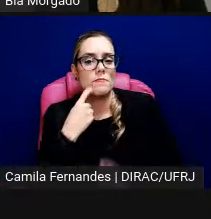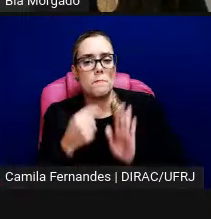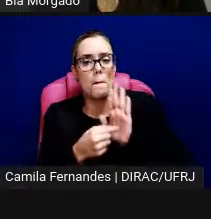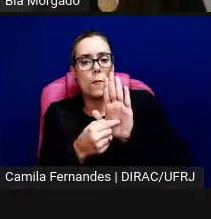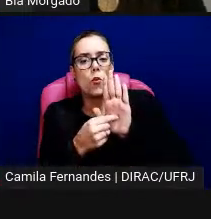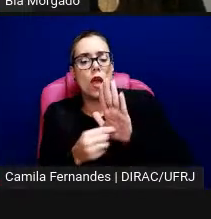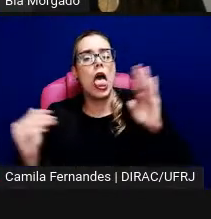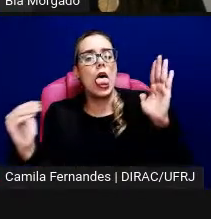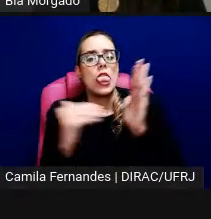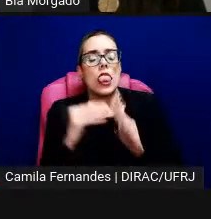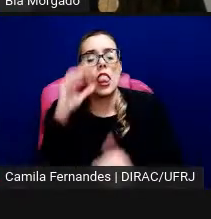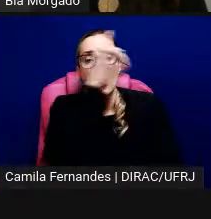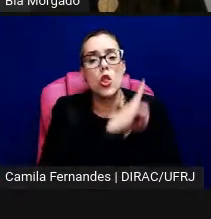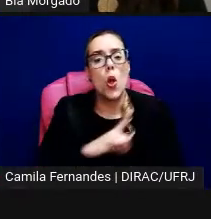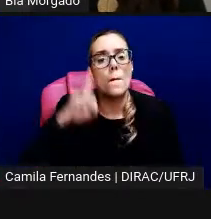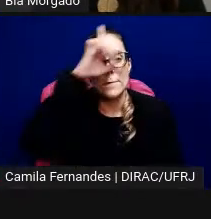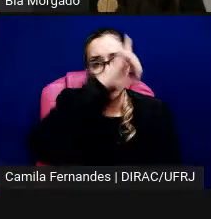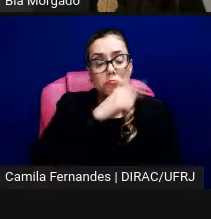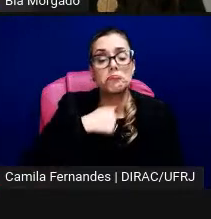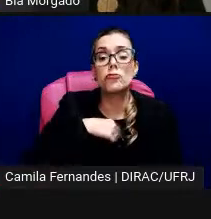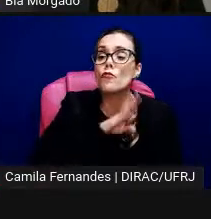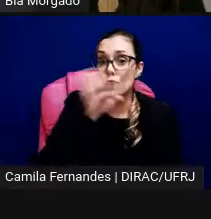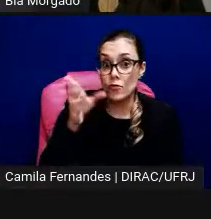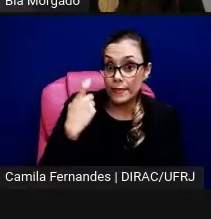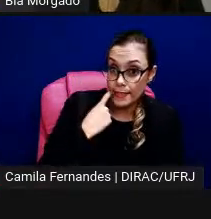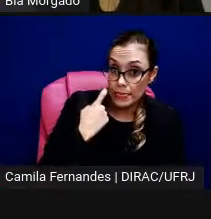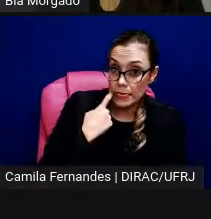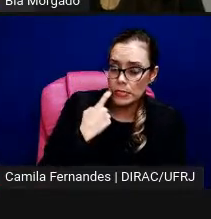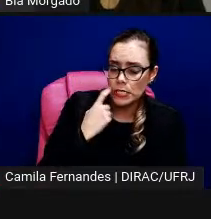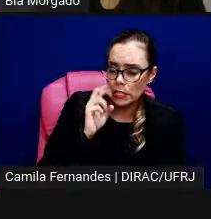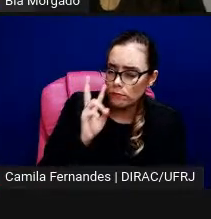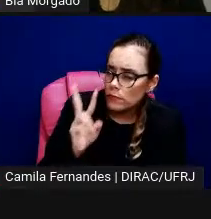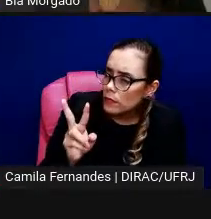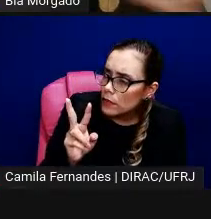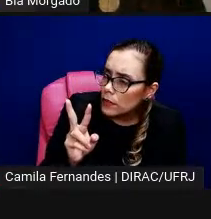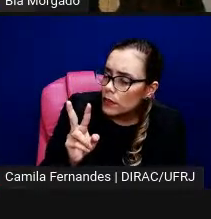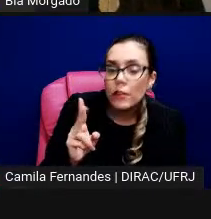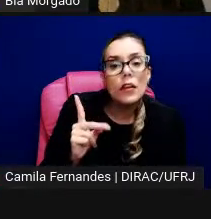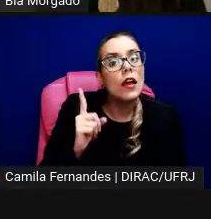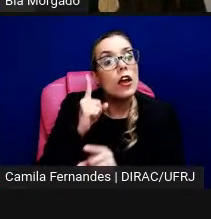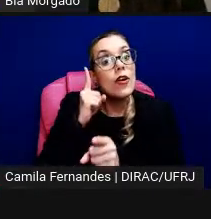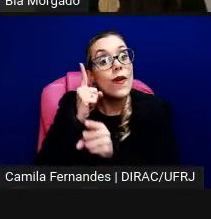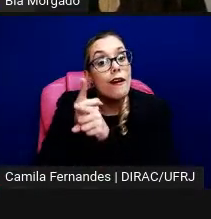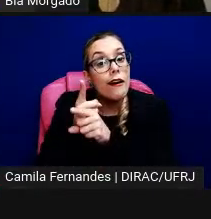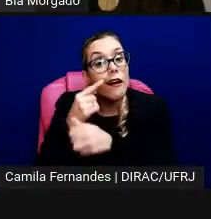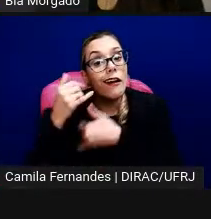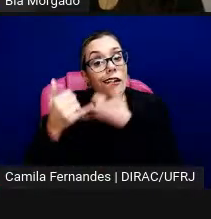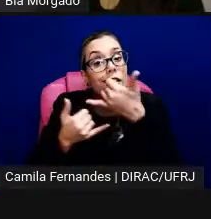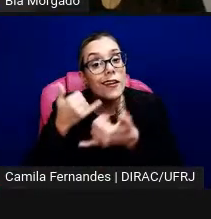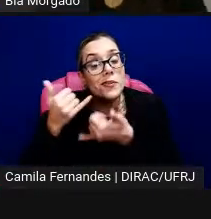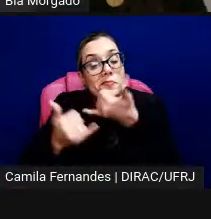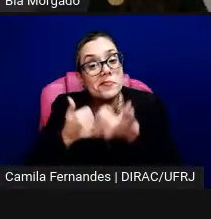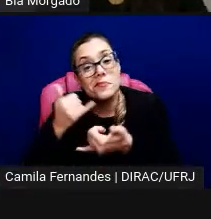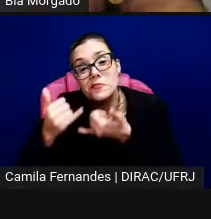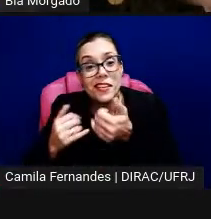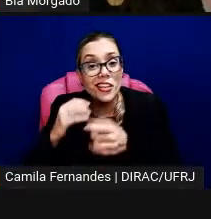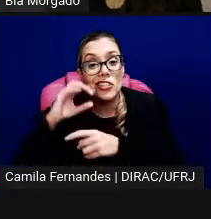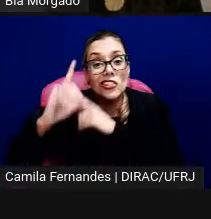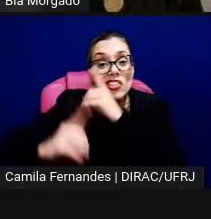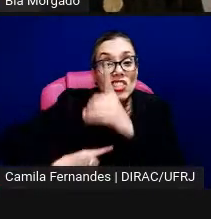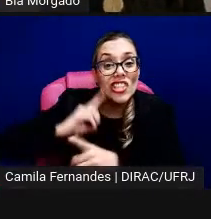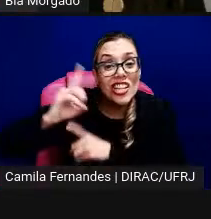já no final do dia quando eu cheguei lá eu encontrei uma dinâmica incrível uma rede de